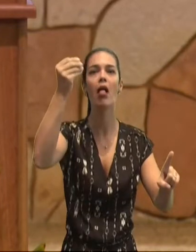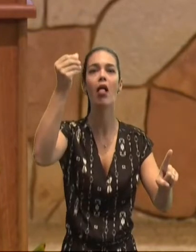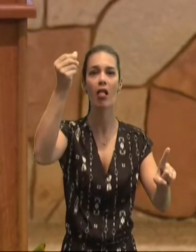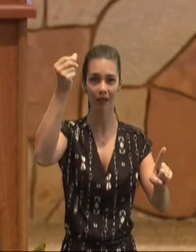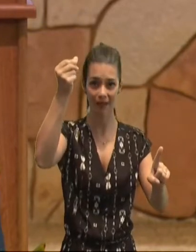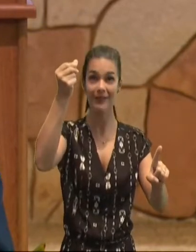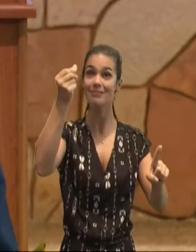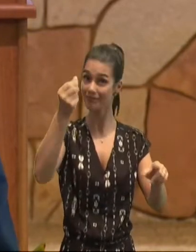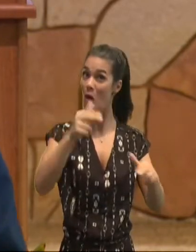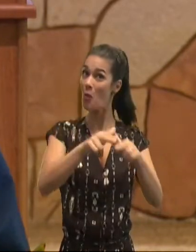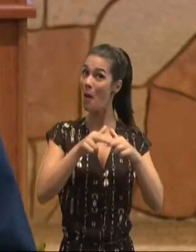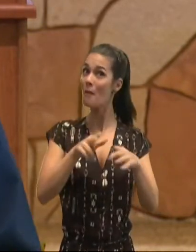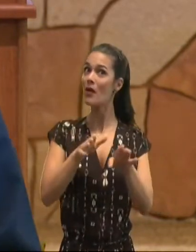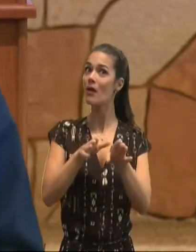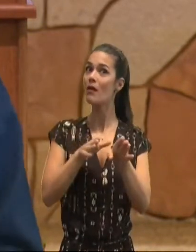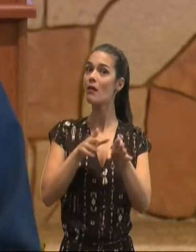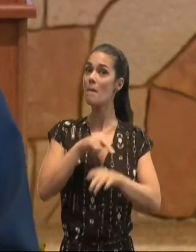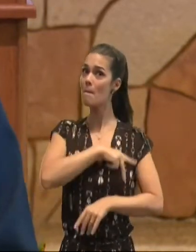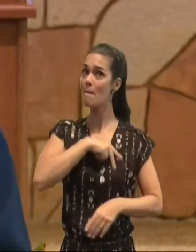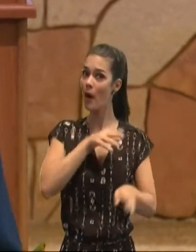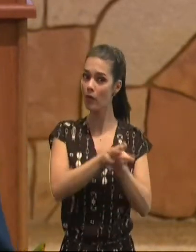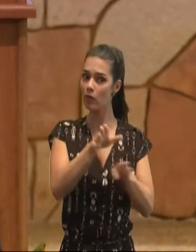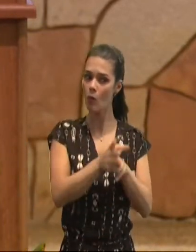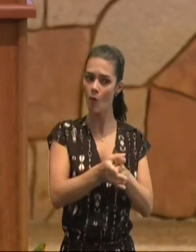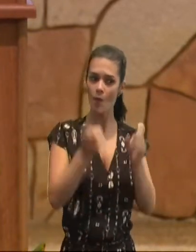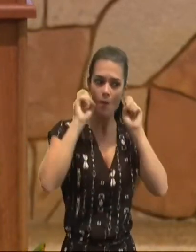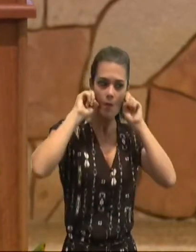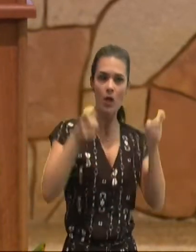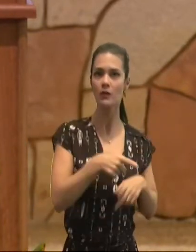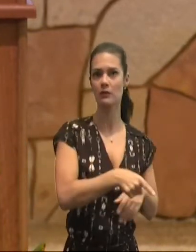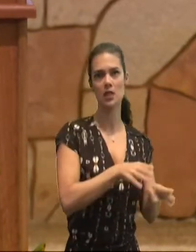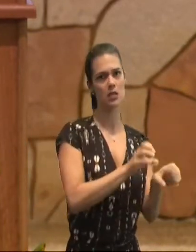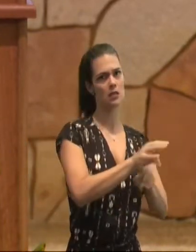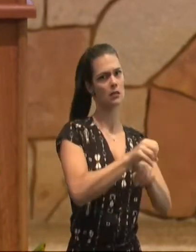alerta de Paulo, para que eles, não dessem ouvidos, a esses ensinos,